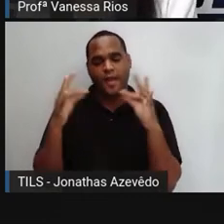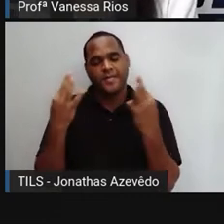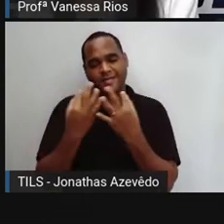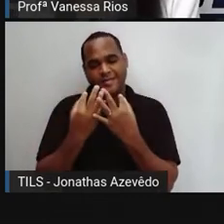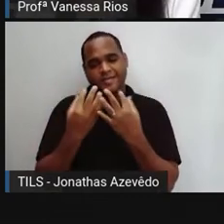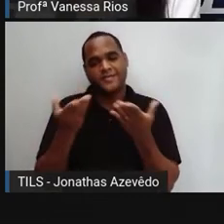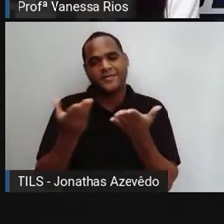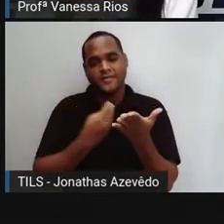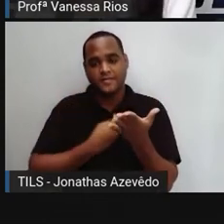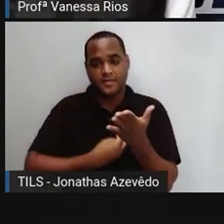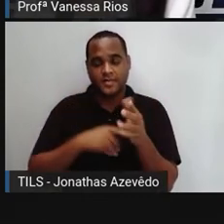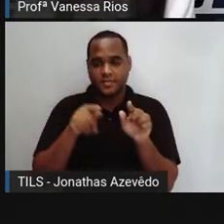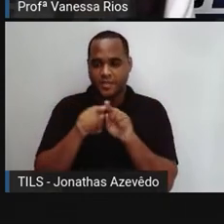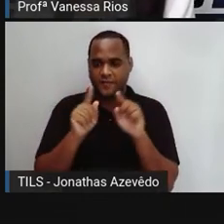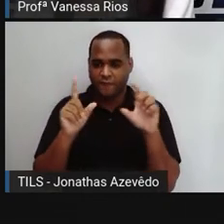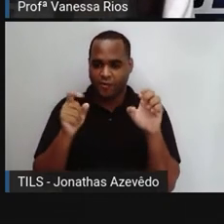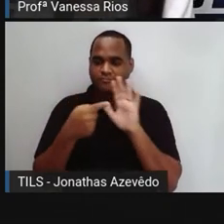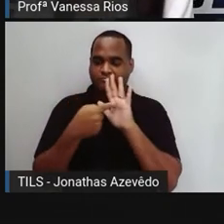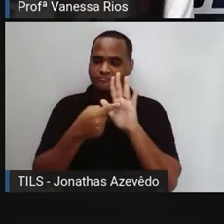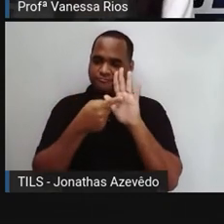fotografias nos mostram isso.